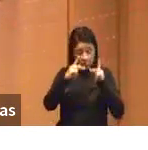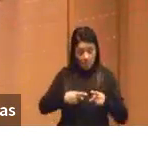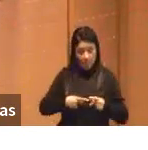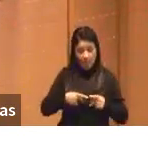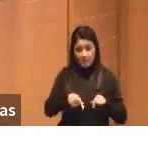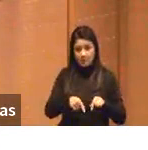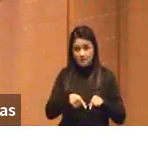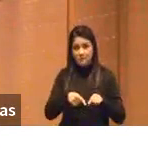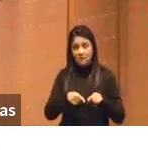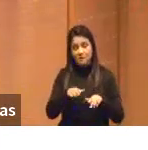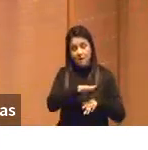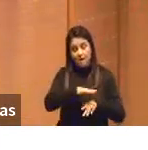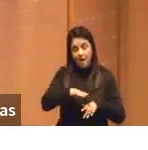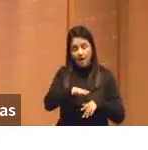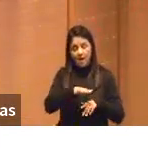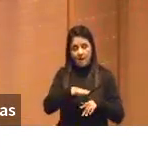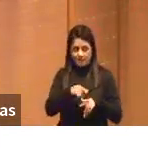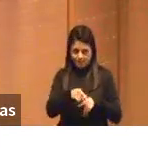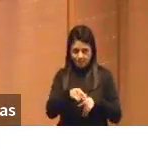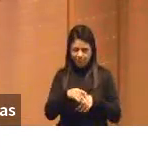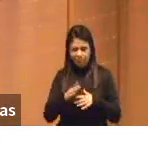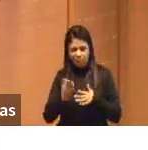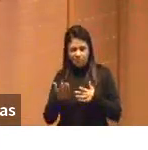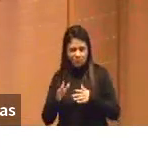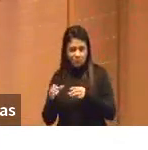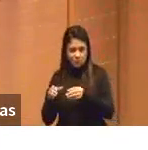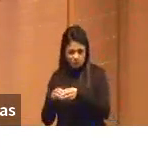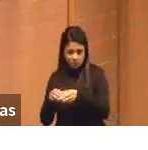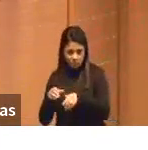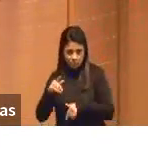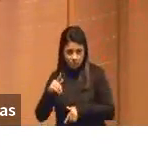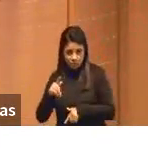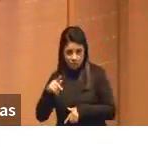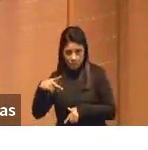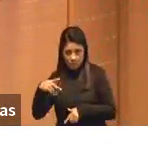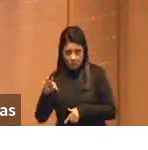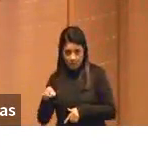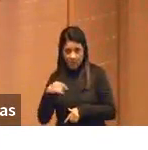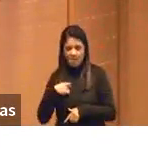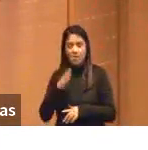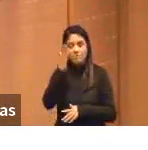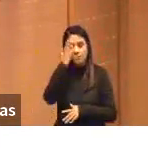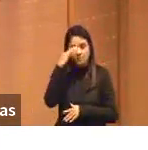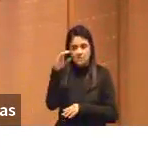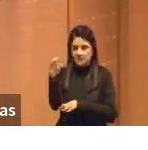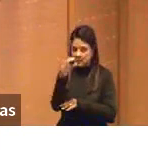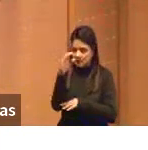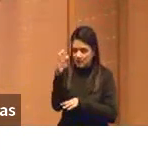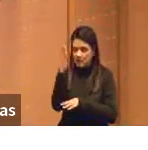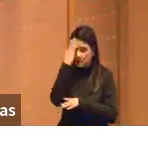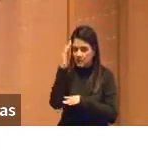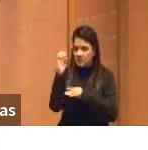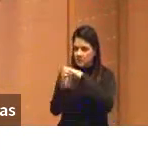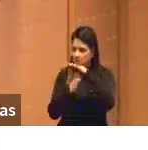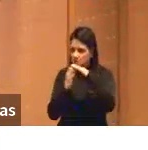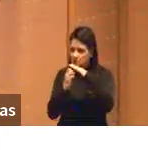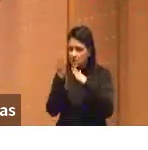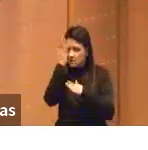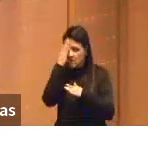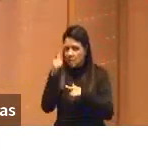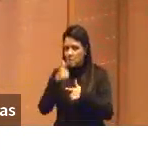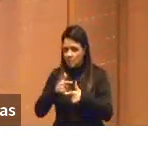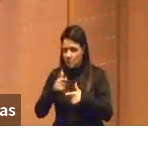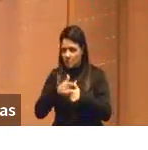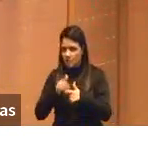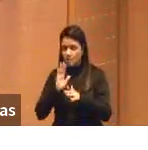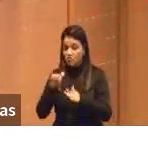as outras áreas todas. Agora, é claro que os cientistas já sabem disso, a empresa já sabe desse problema, isso